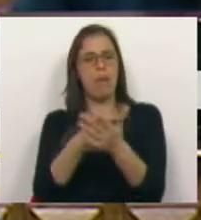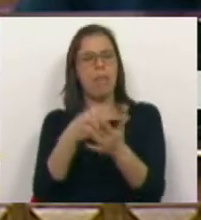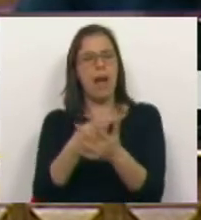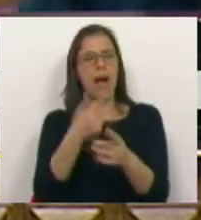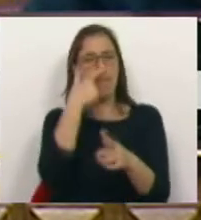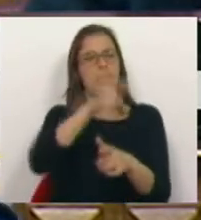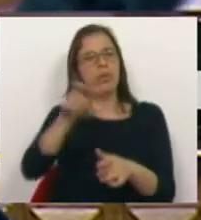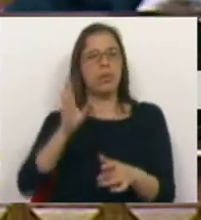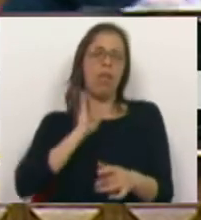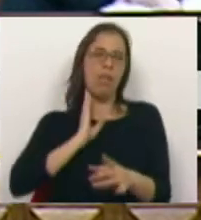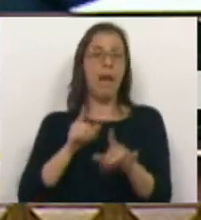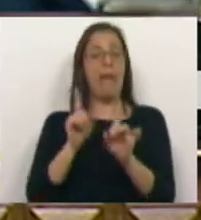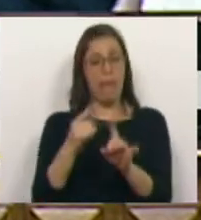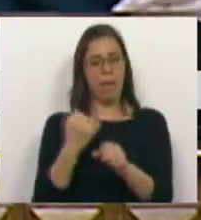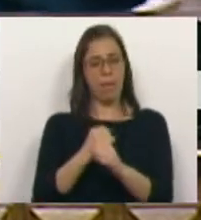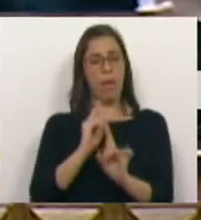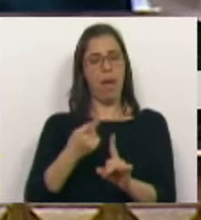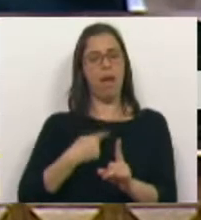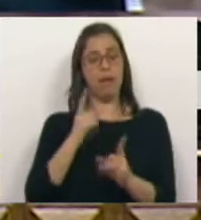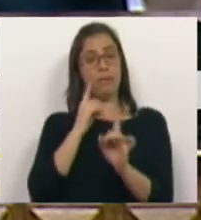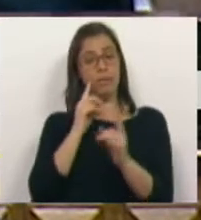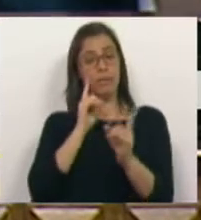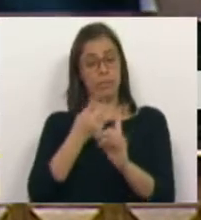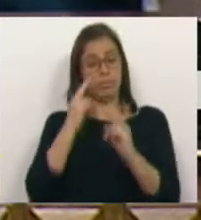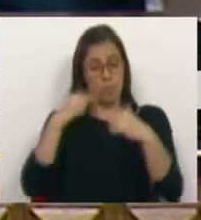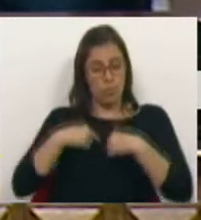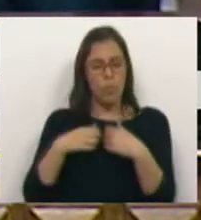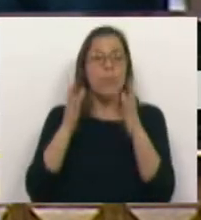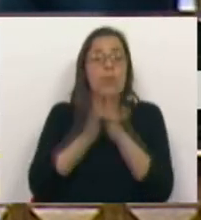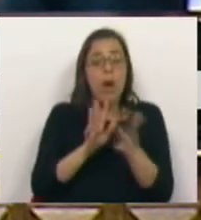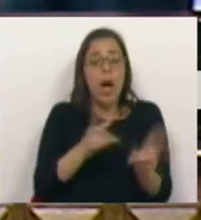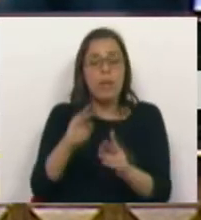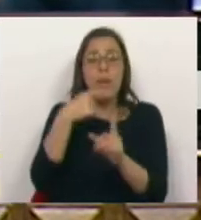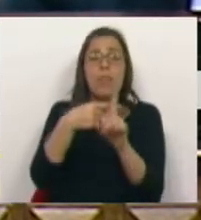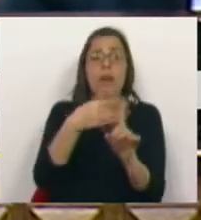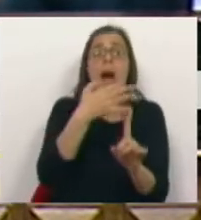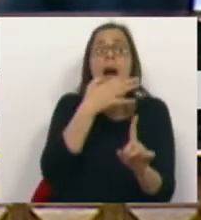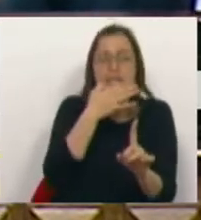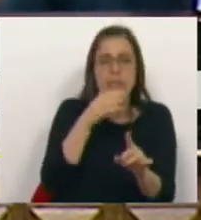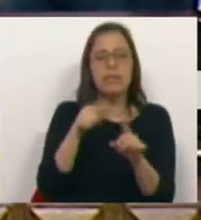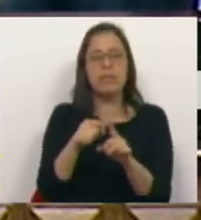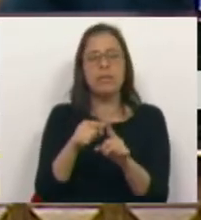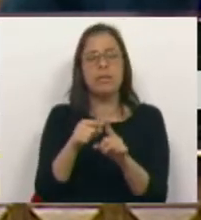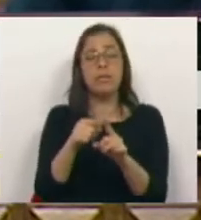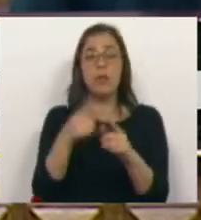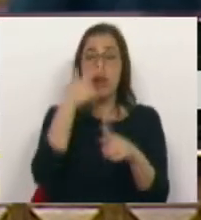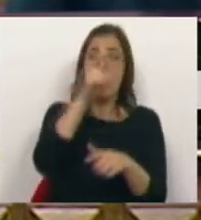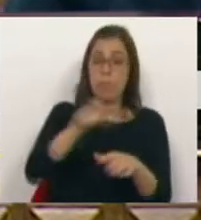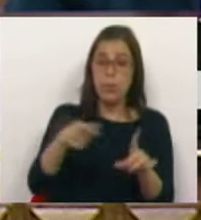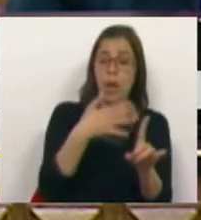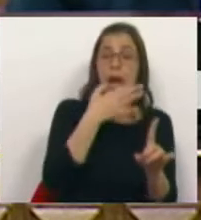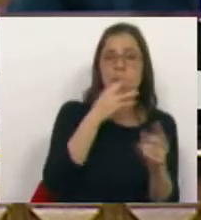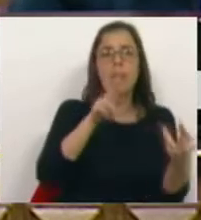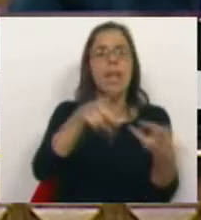e é nesse papel e é nessa função que nos vão encontrar em todas as alternativas positivas para os consumidores,